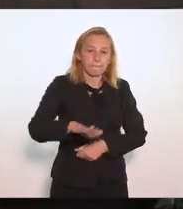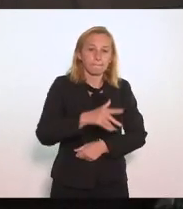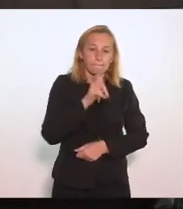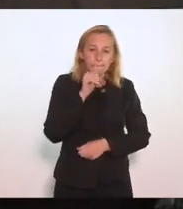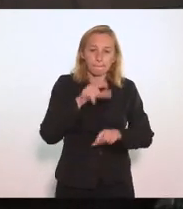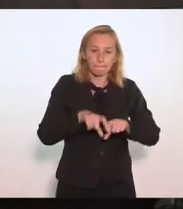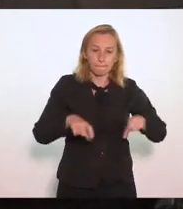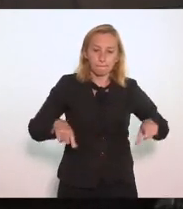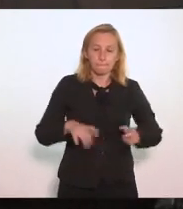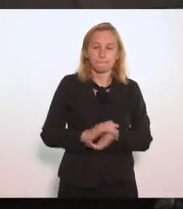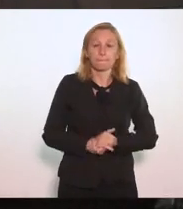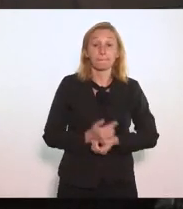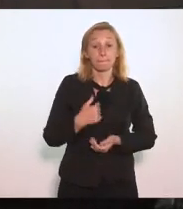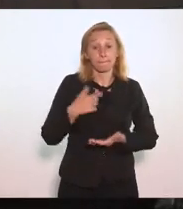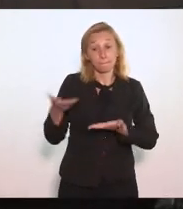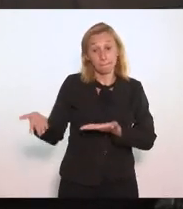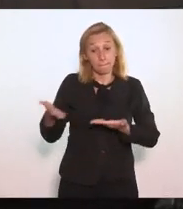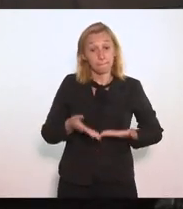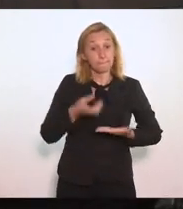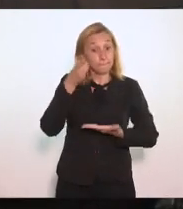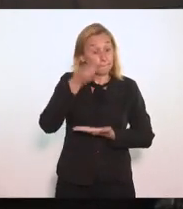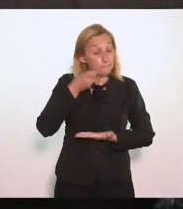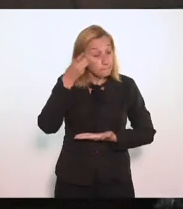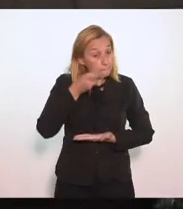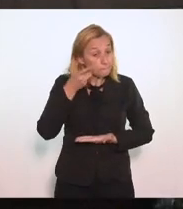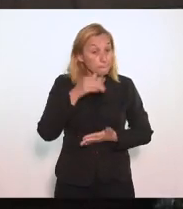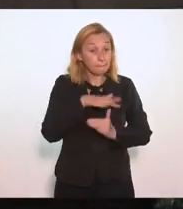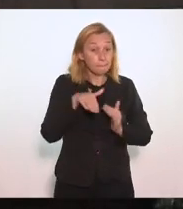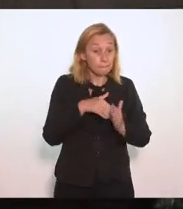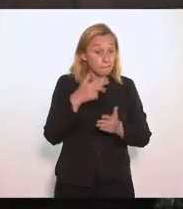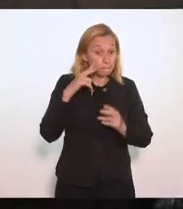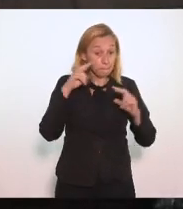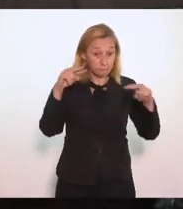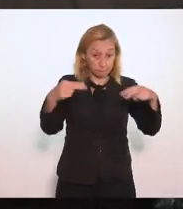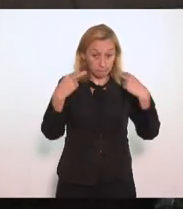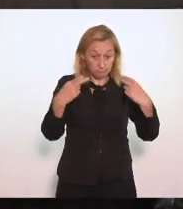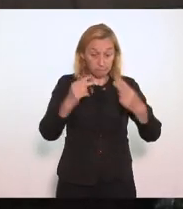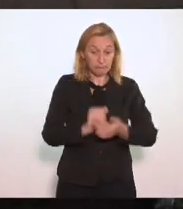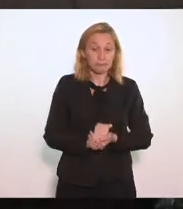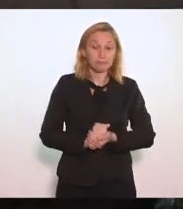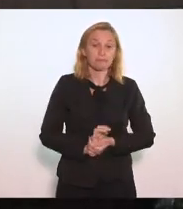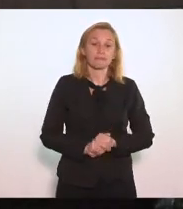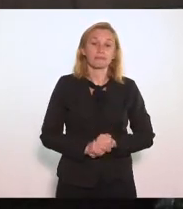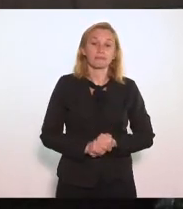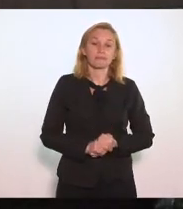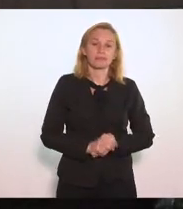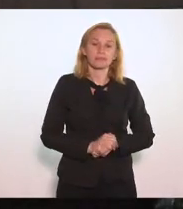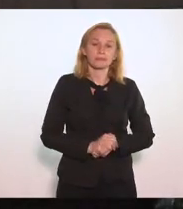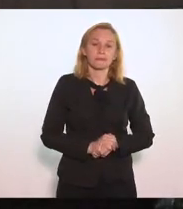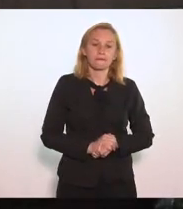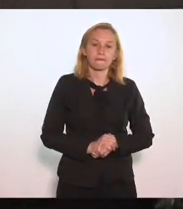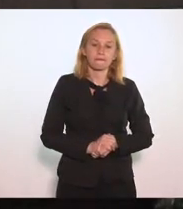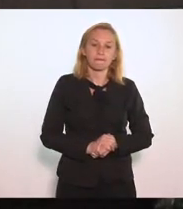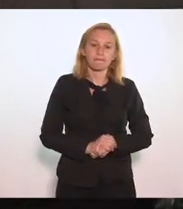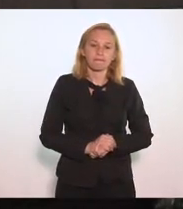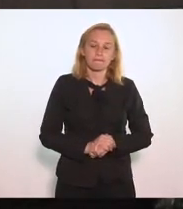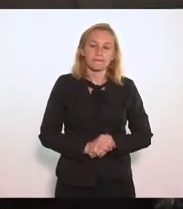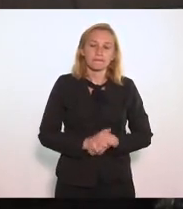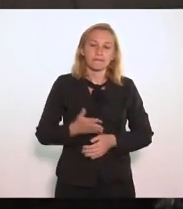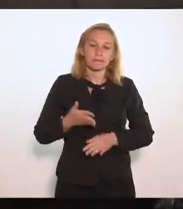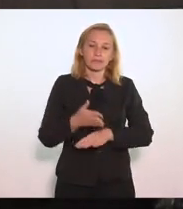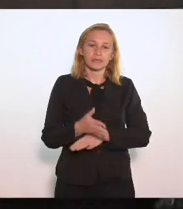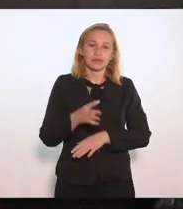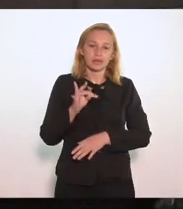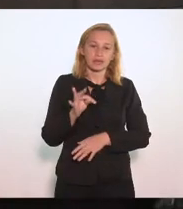E aí Eu convido Os novos deputados E a todos Que nos assistem Para entrar No Trata Brasil